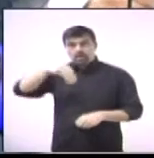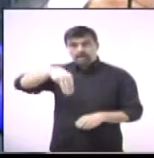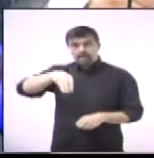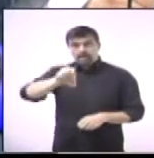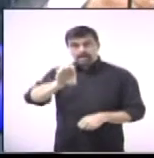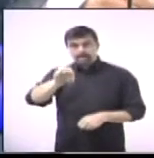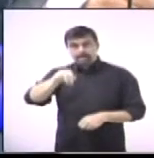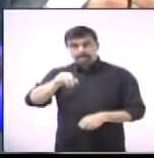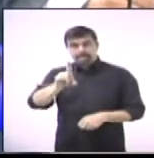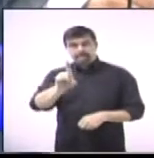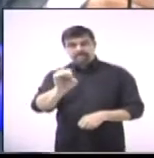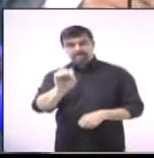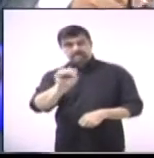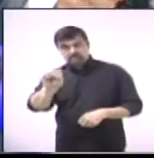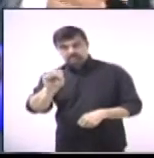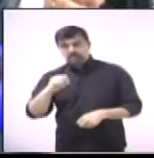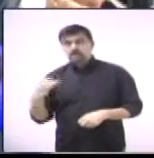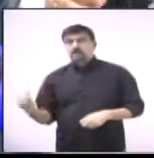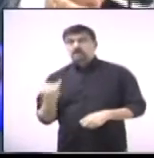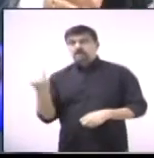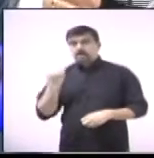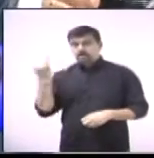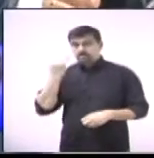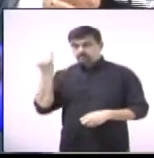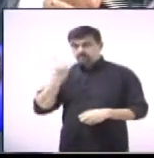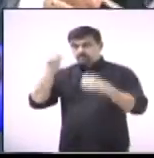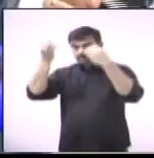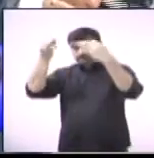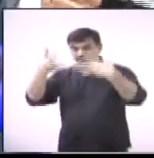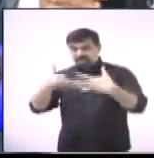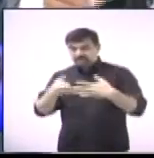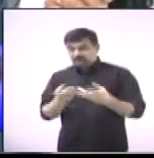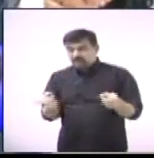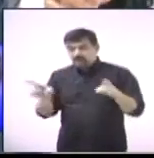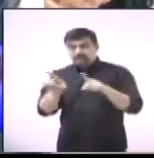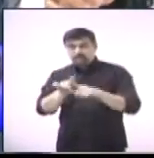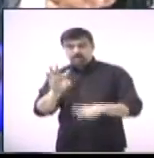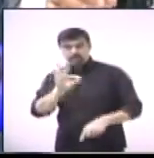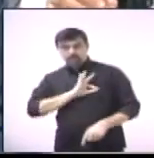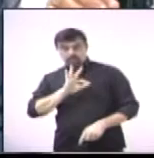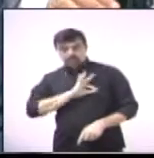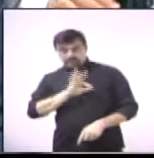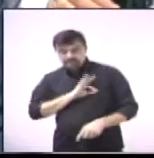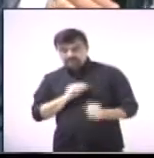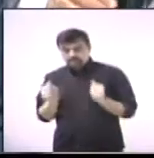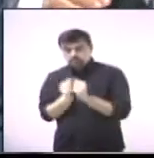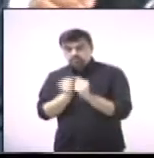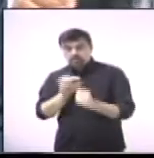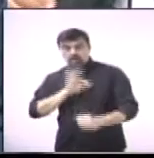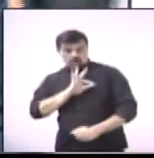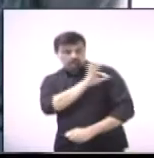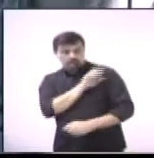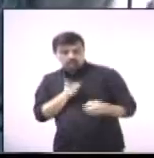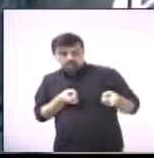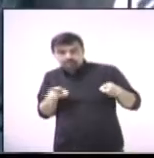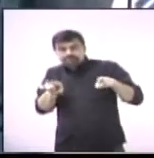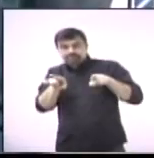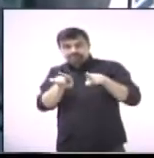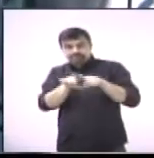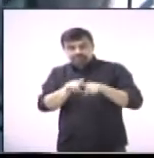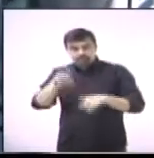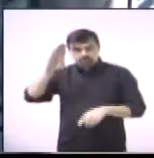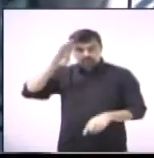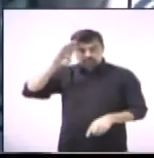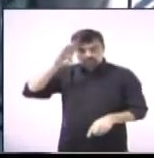importante aí frisar que essa parceria entre as polícias, tanto a Polícia Civil quanto a Polícia Militar